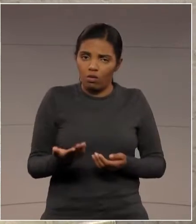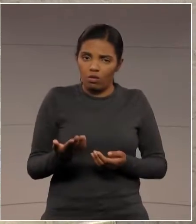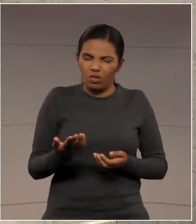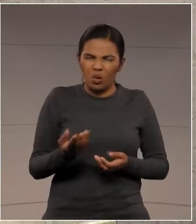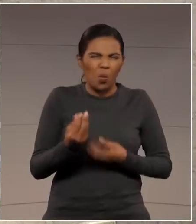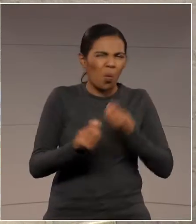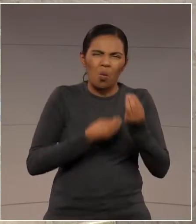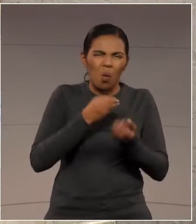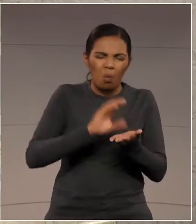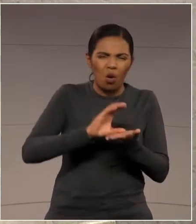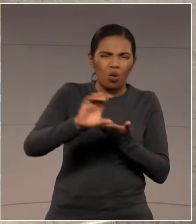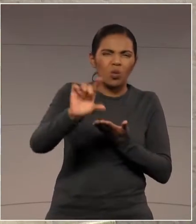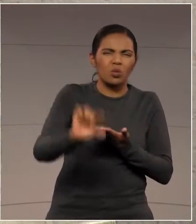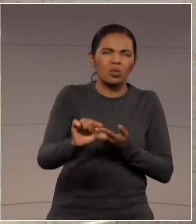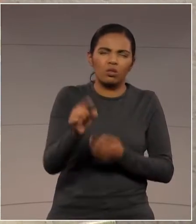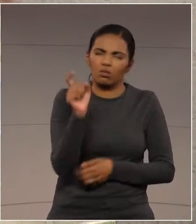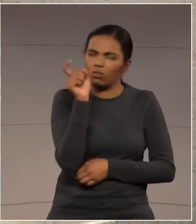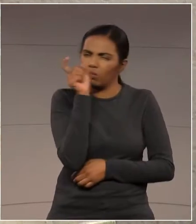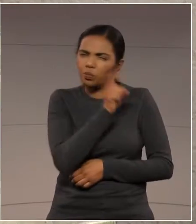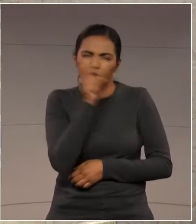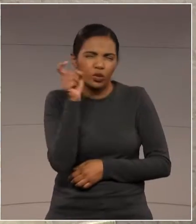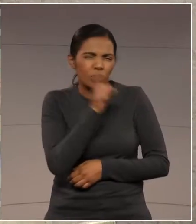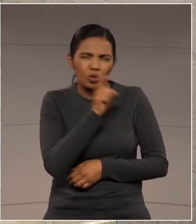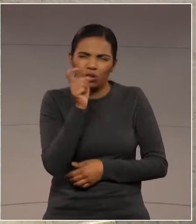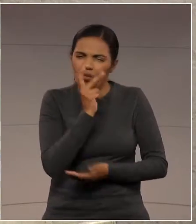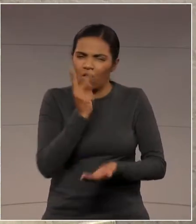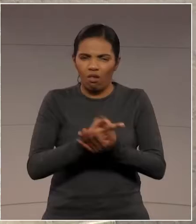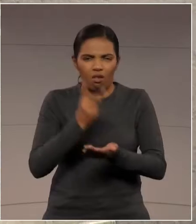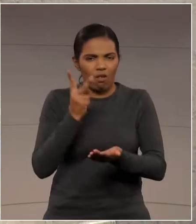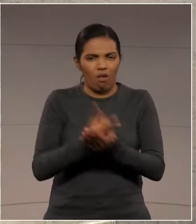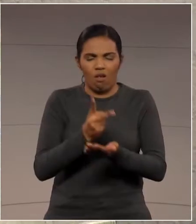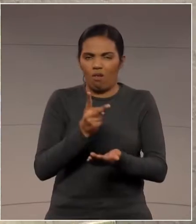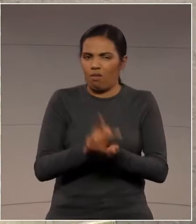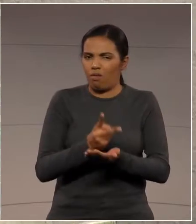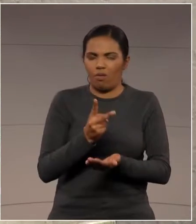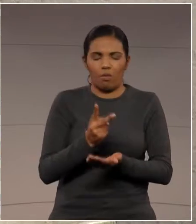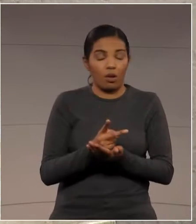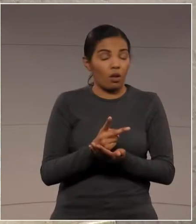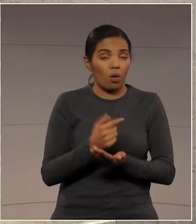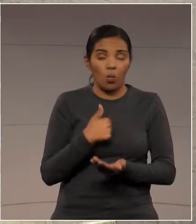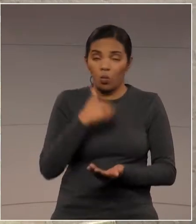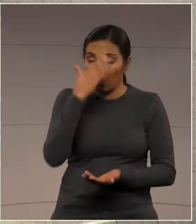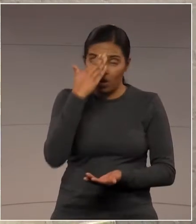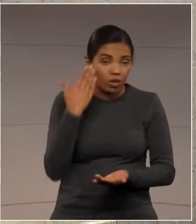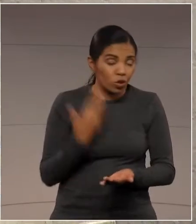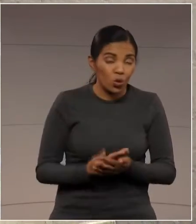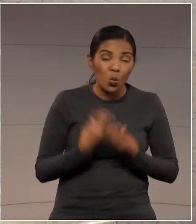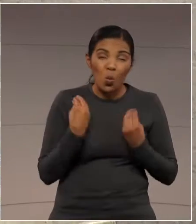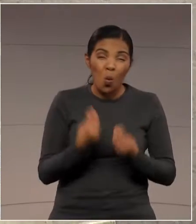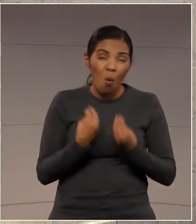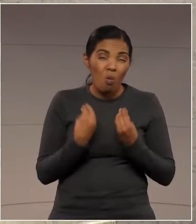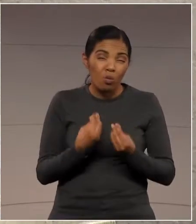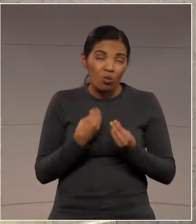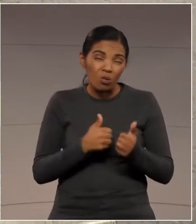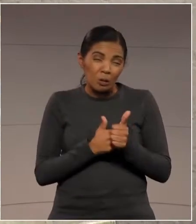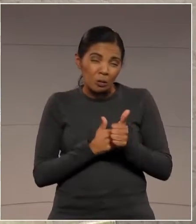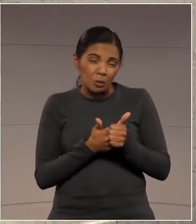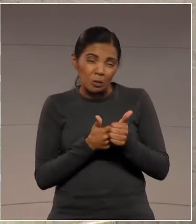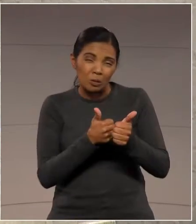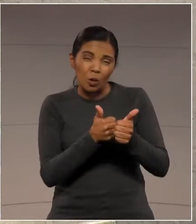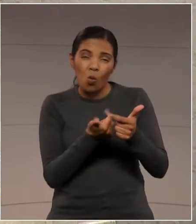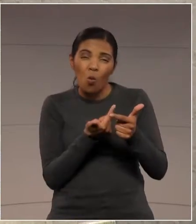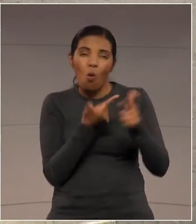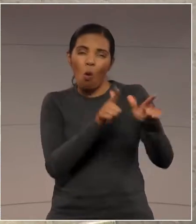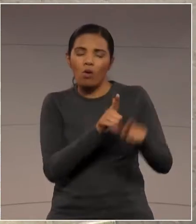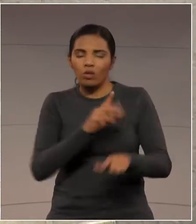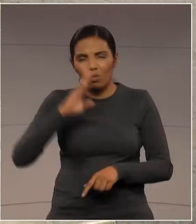que vai ter? É uma mentira atrás da outra. É incrível essa perseguição que essa mídia